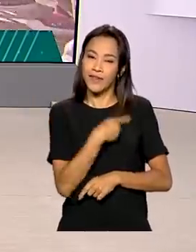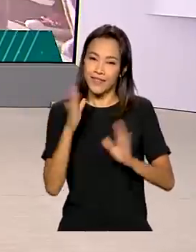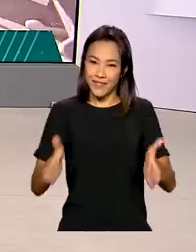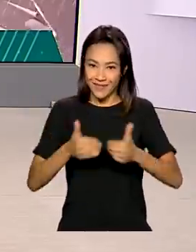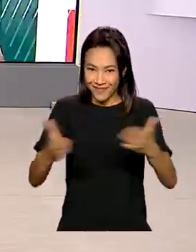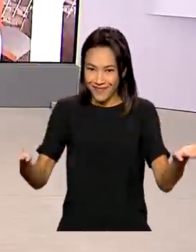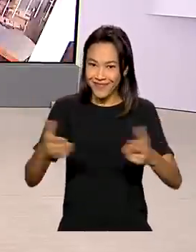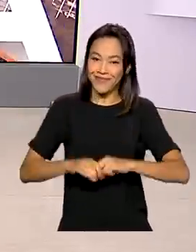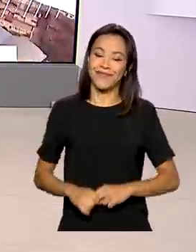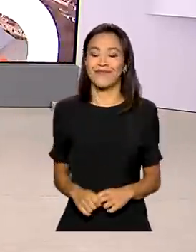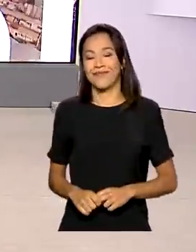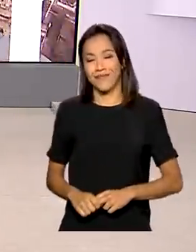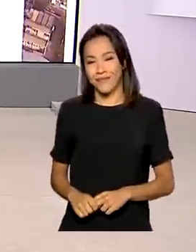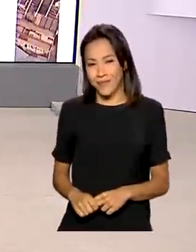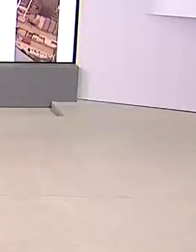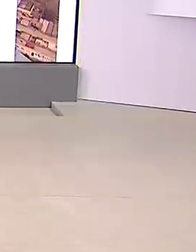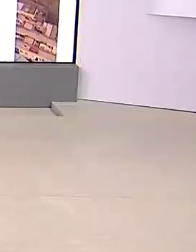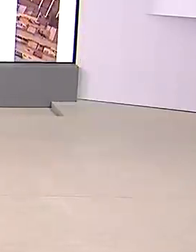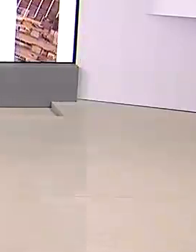já está no ar.